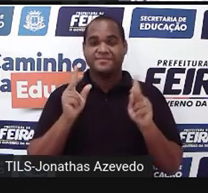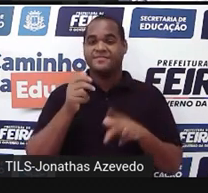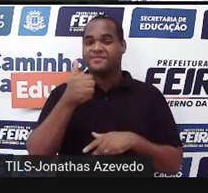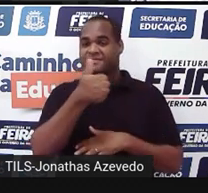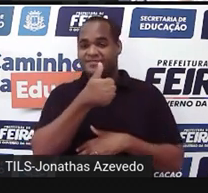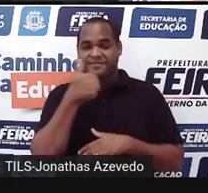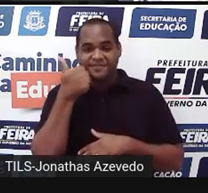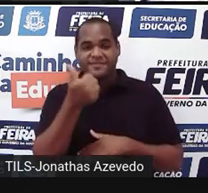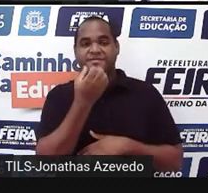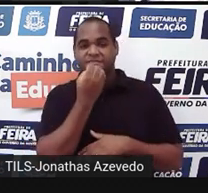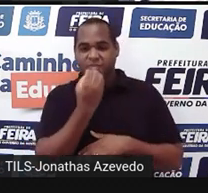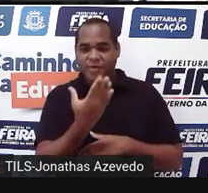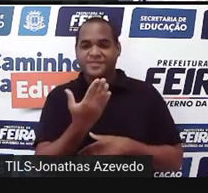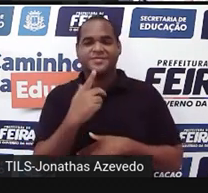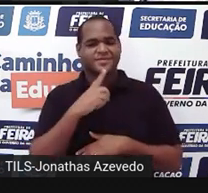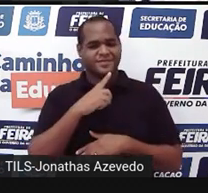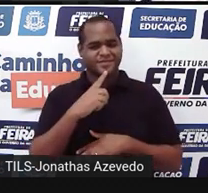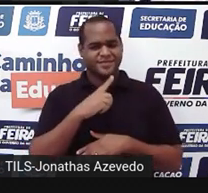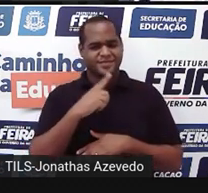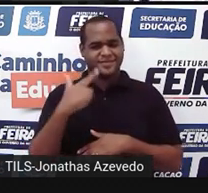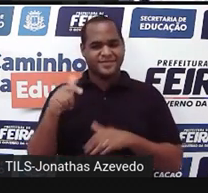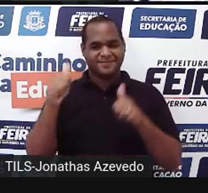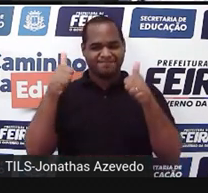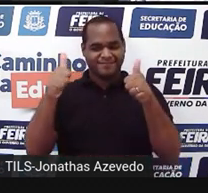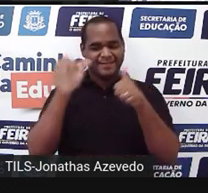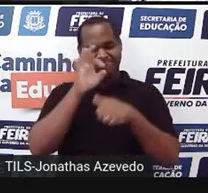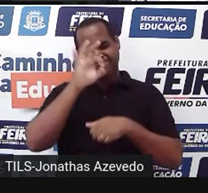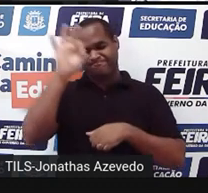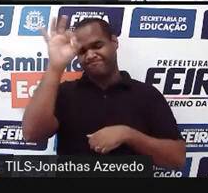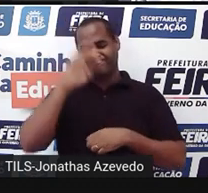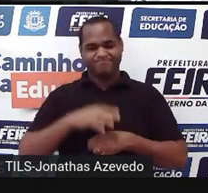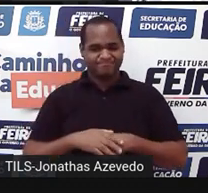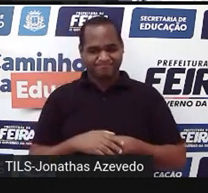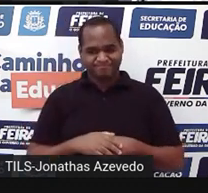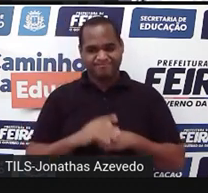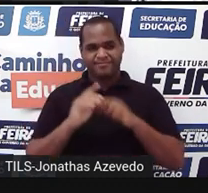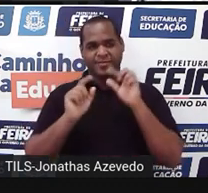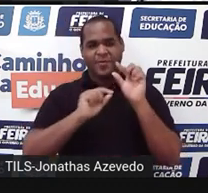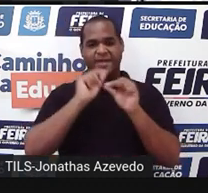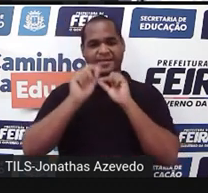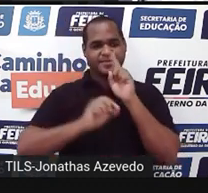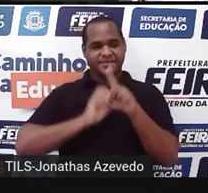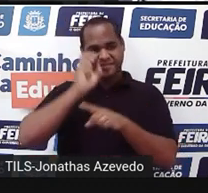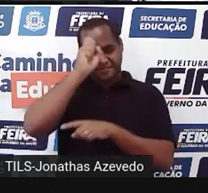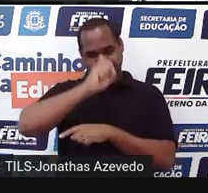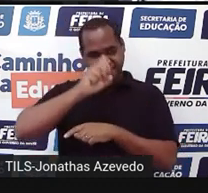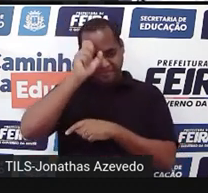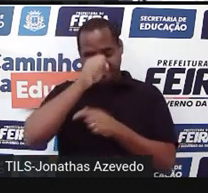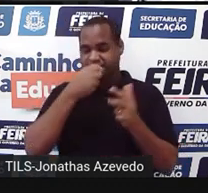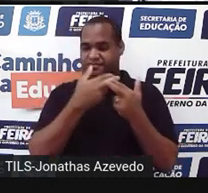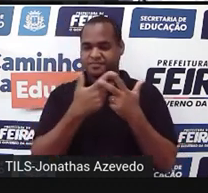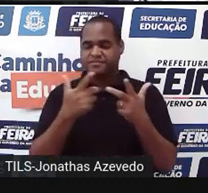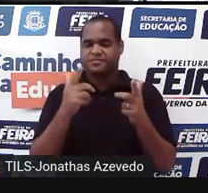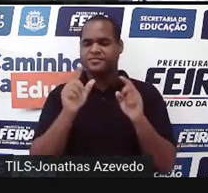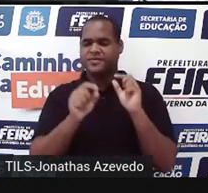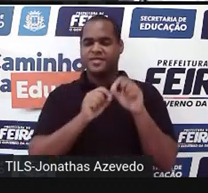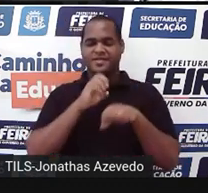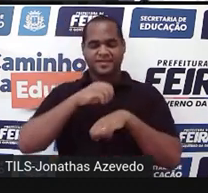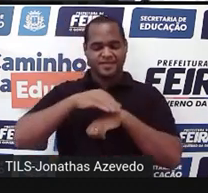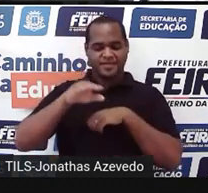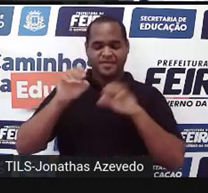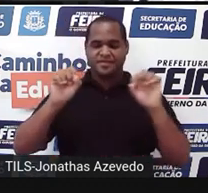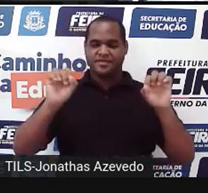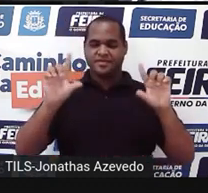Belezinha, bacana, show de bola, massa. O que é que a gente tem para aprender nessa aula, né? Como está ali na tela,